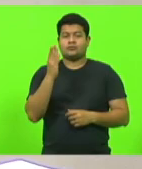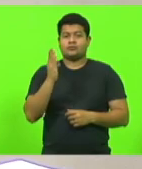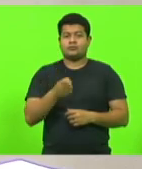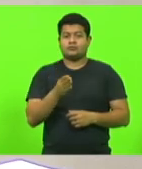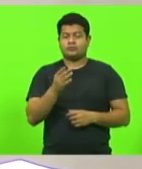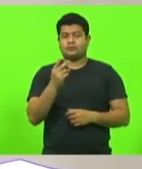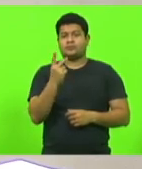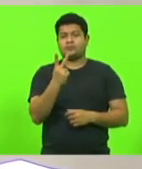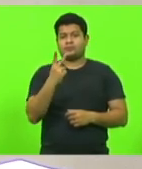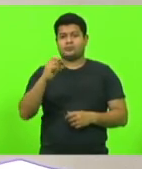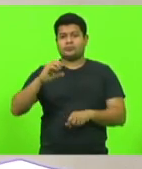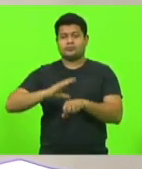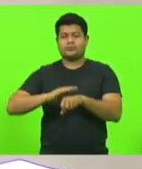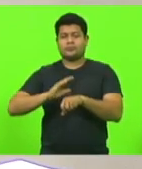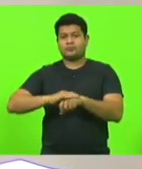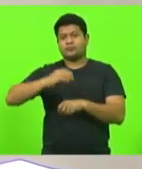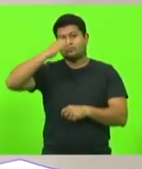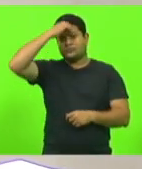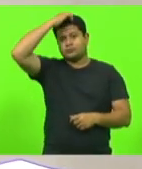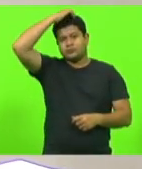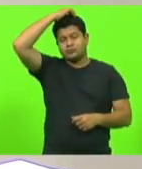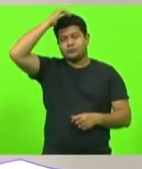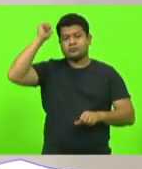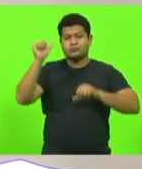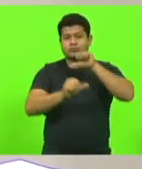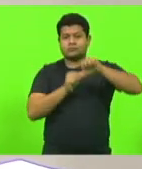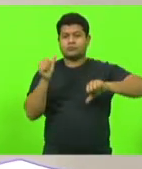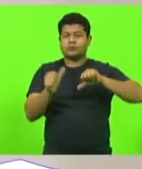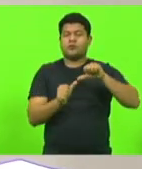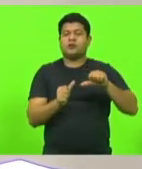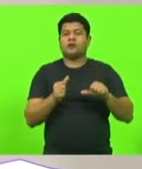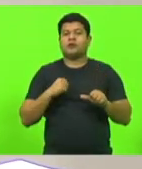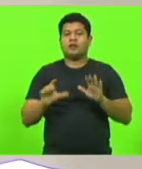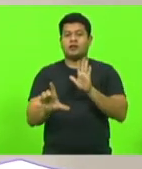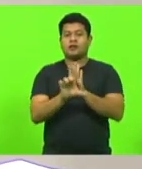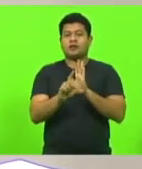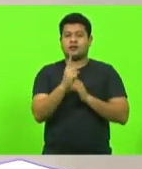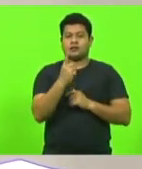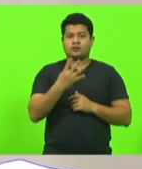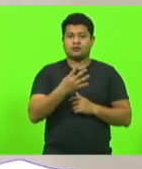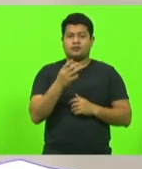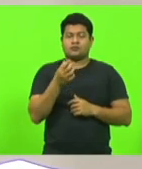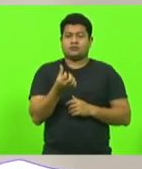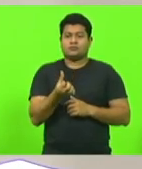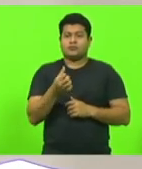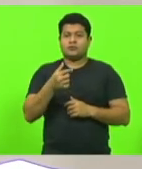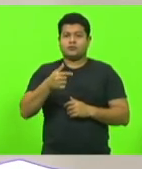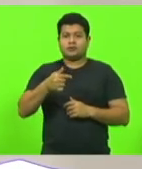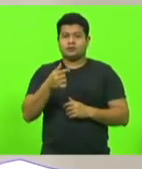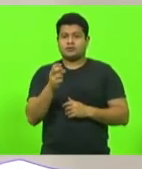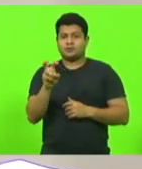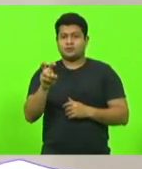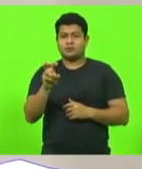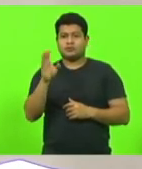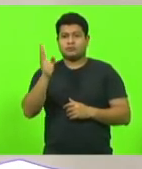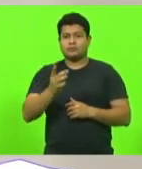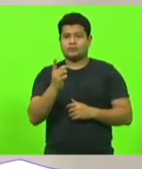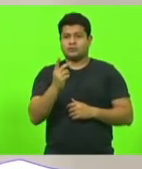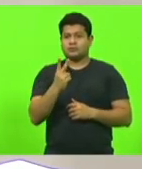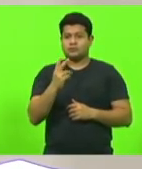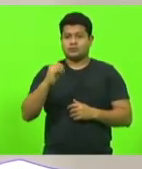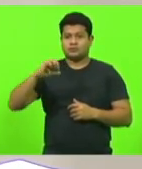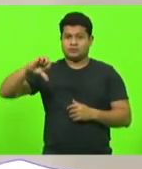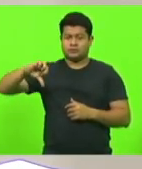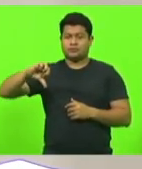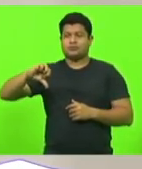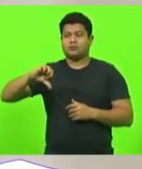deputado Coronel Mocenin. Altera a lei número 14.675 de 2009, que institui o Código Estadual de